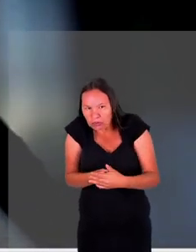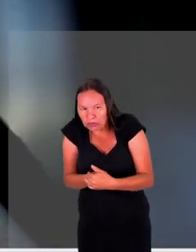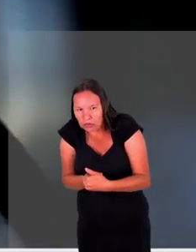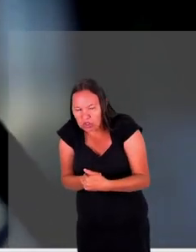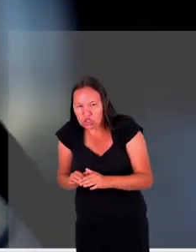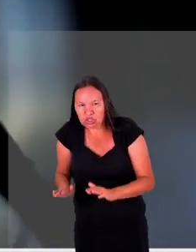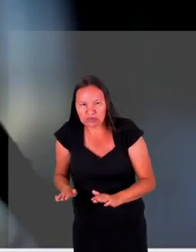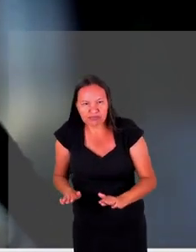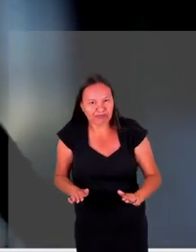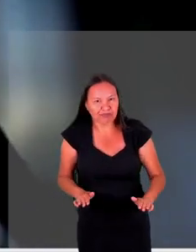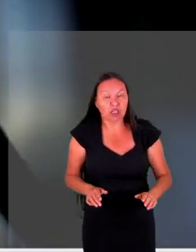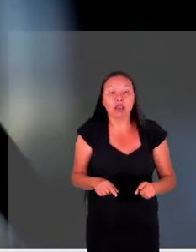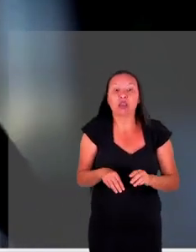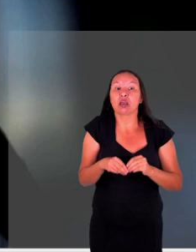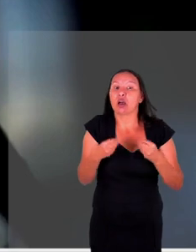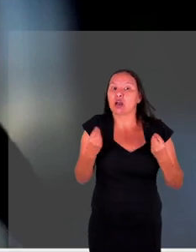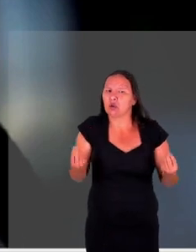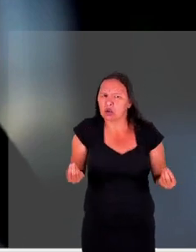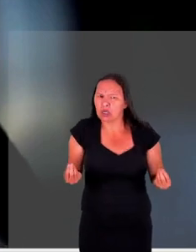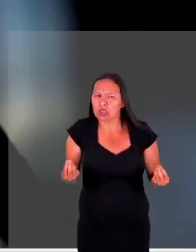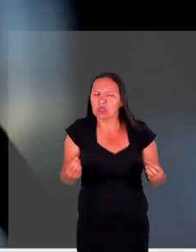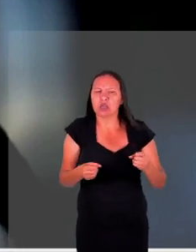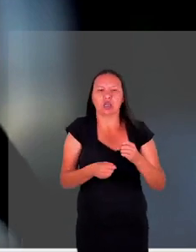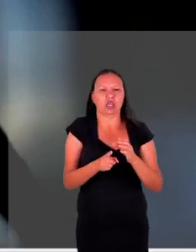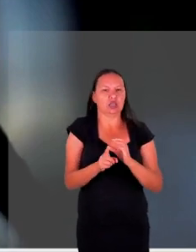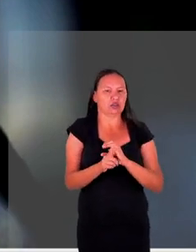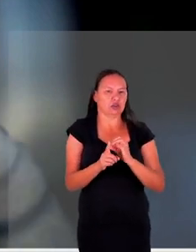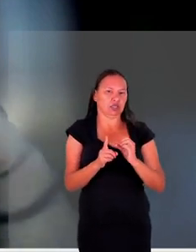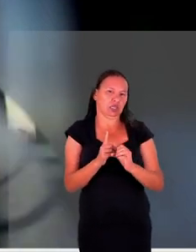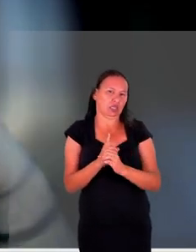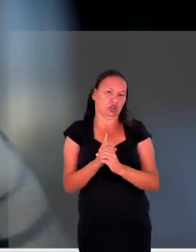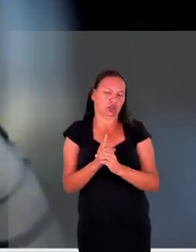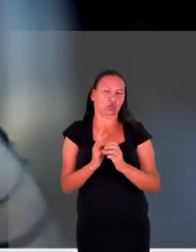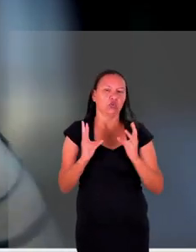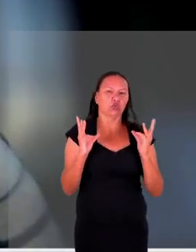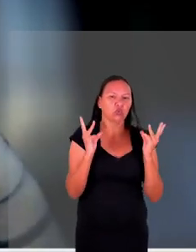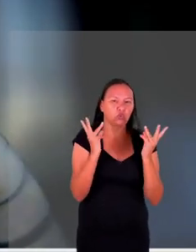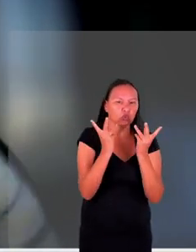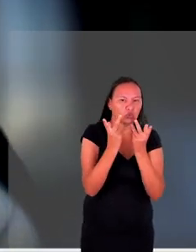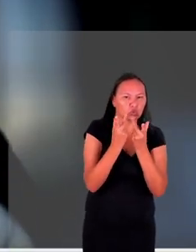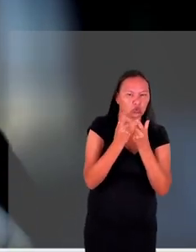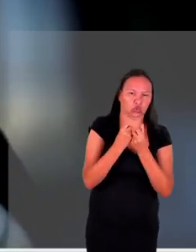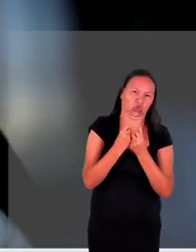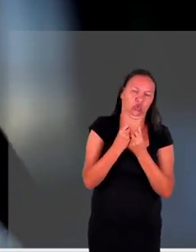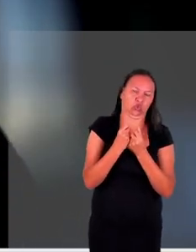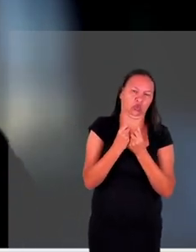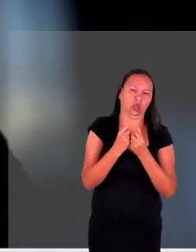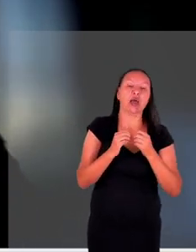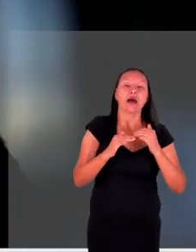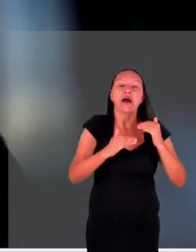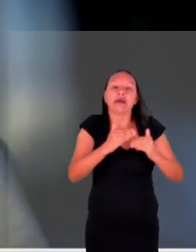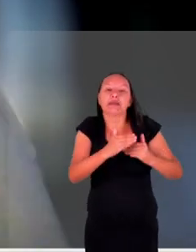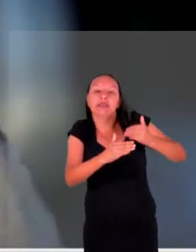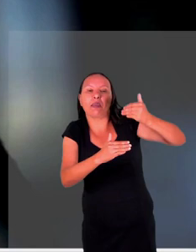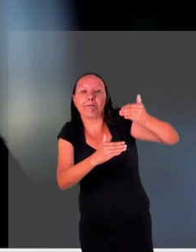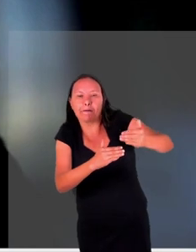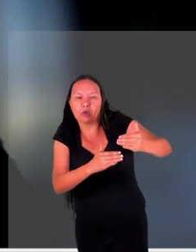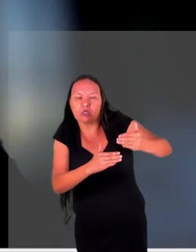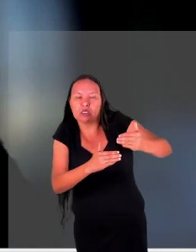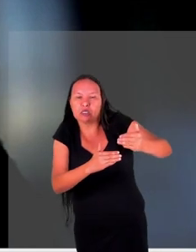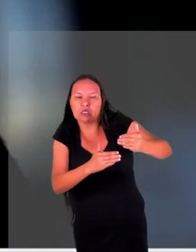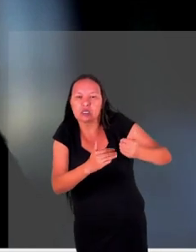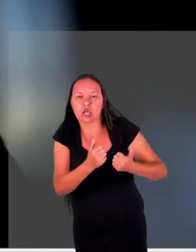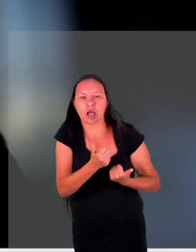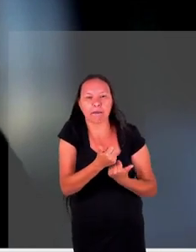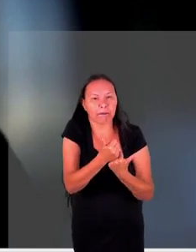né isso a gente tem como sociedade como um todo né a gente protege até um pedaço e depois não não protege mais é uma coisa que a gente